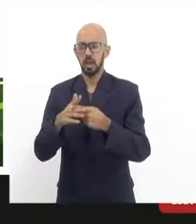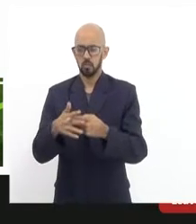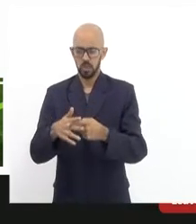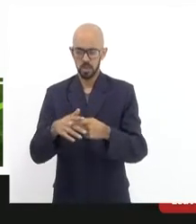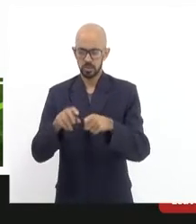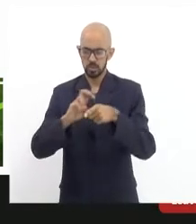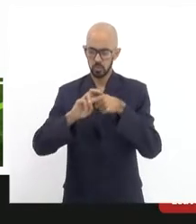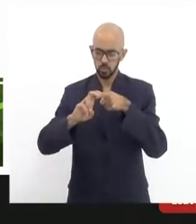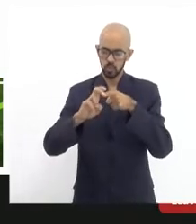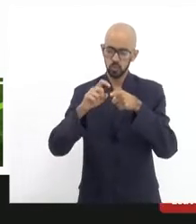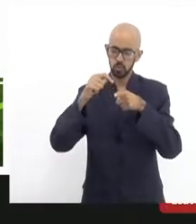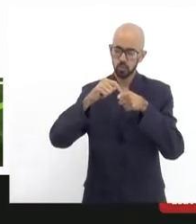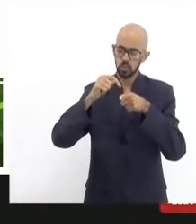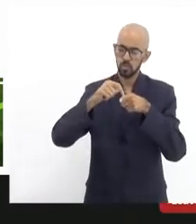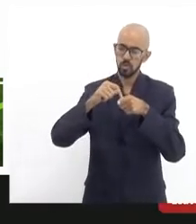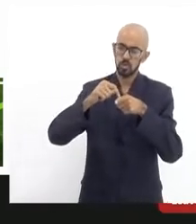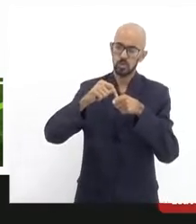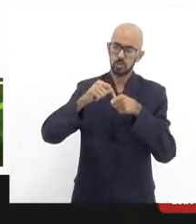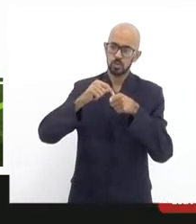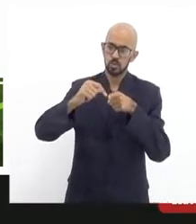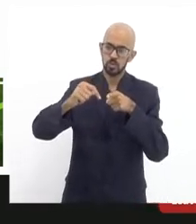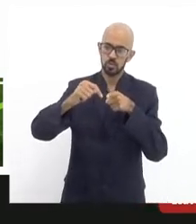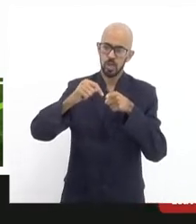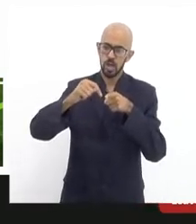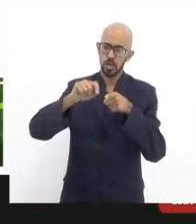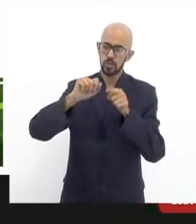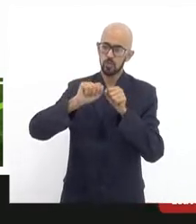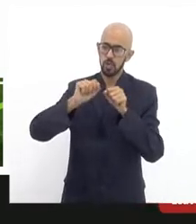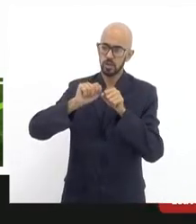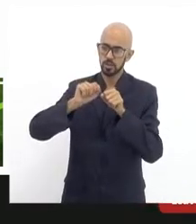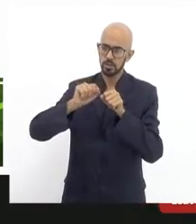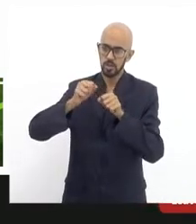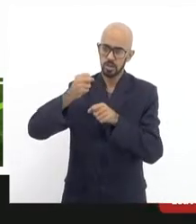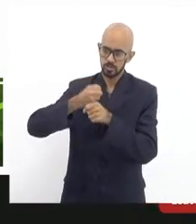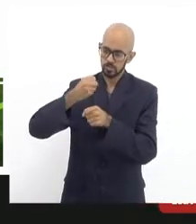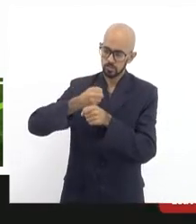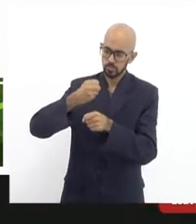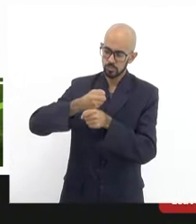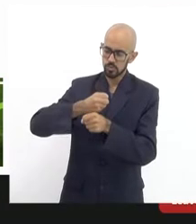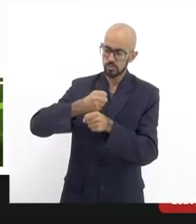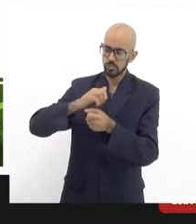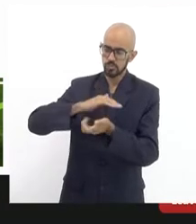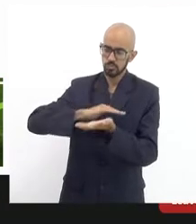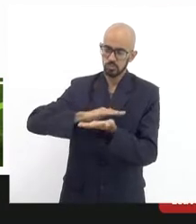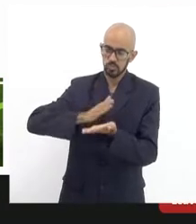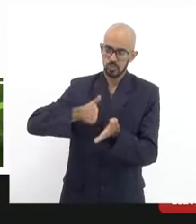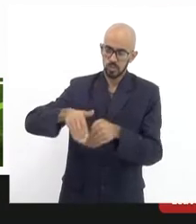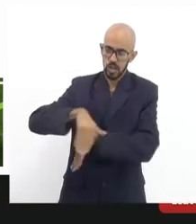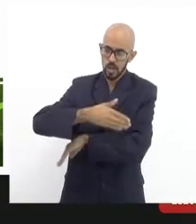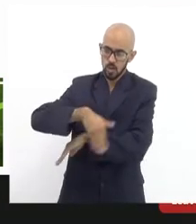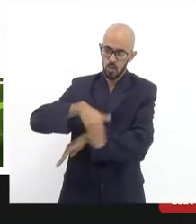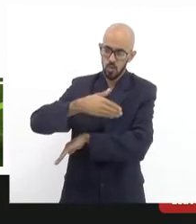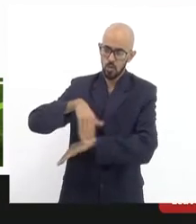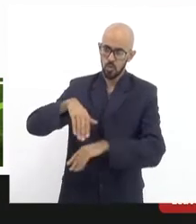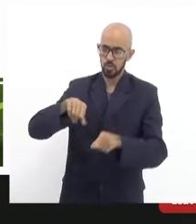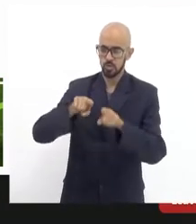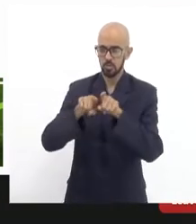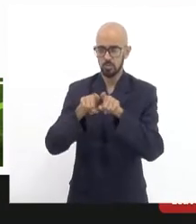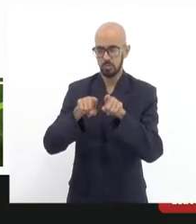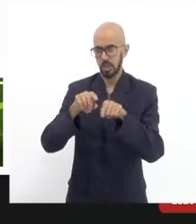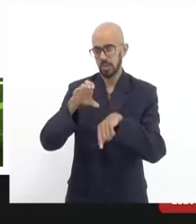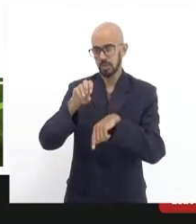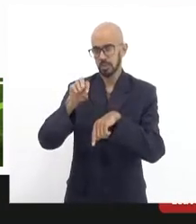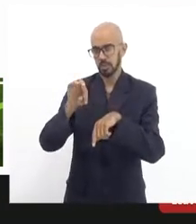a sentença faz em recuperação de pavimentos, e isso a central nunca se deu a obrigação.